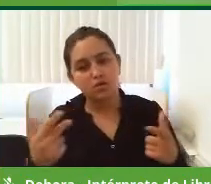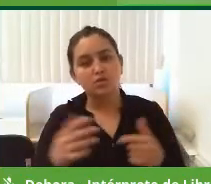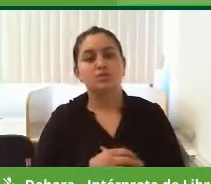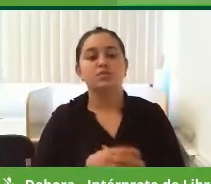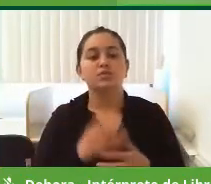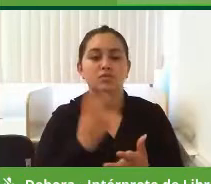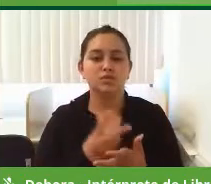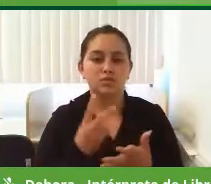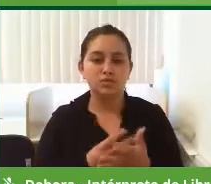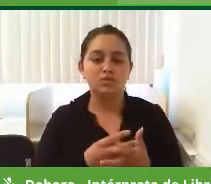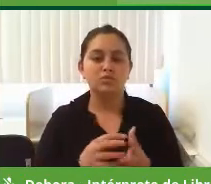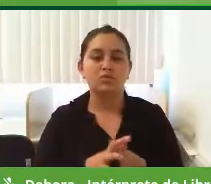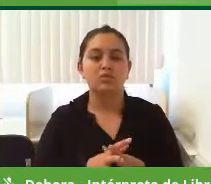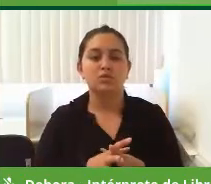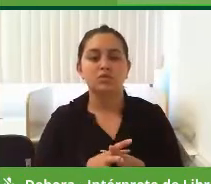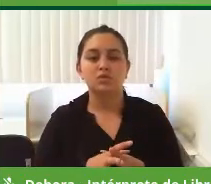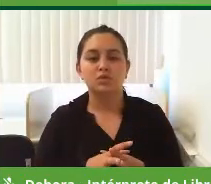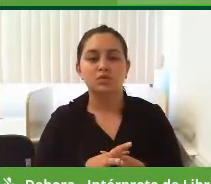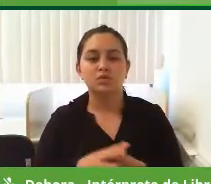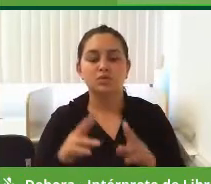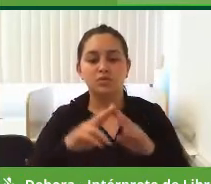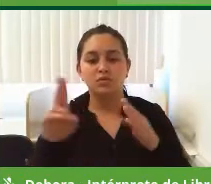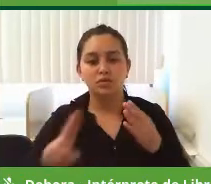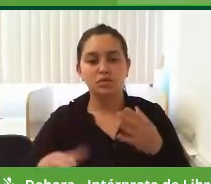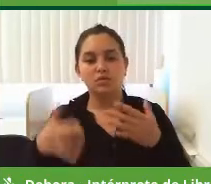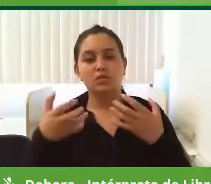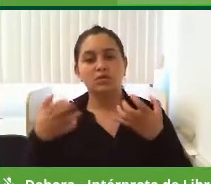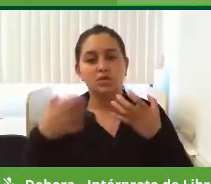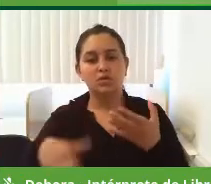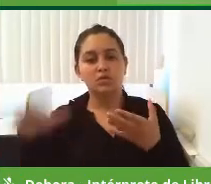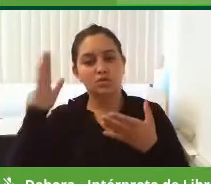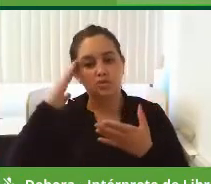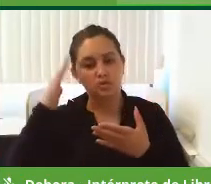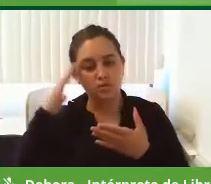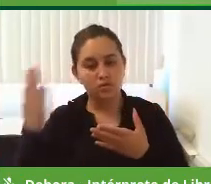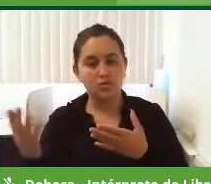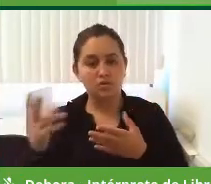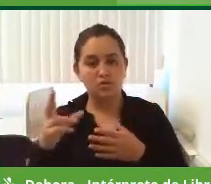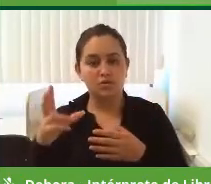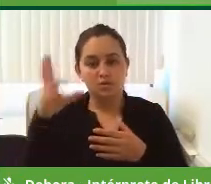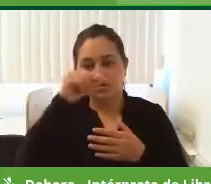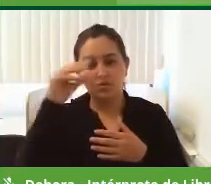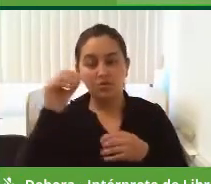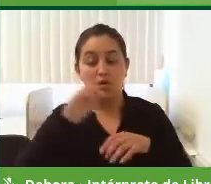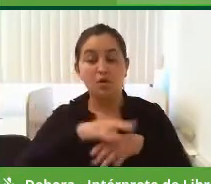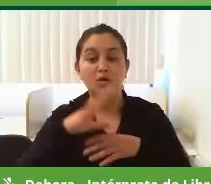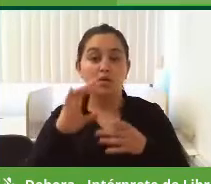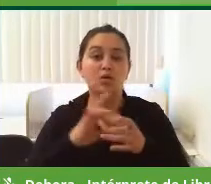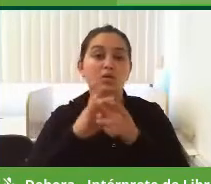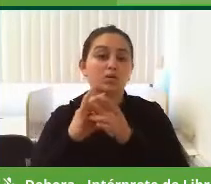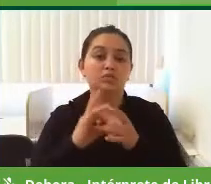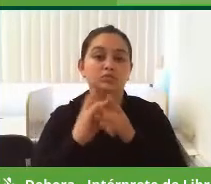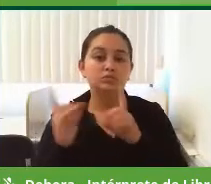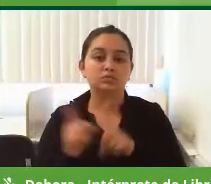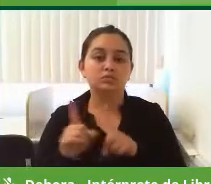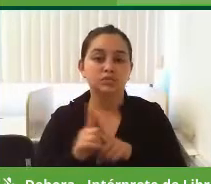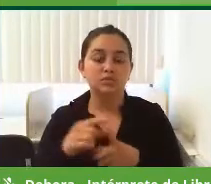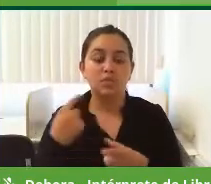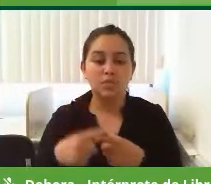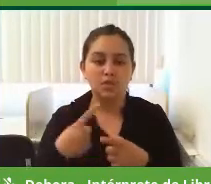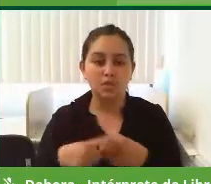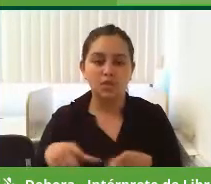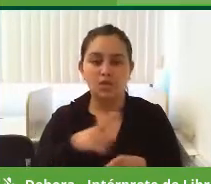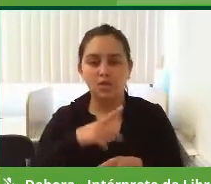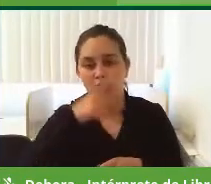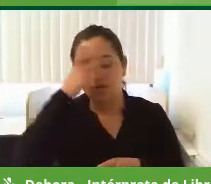então a universidade, a Univille, eu quero ser assim o prefeito que seja um dos maiores parceiros, porque sempre tem gente